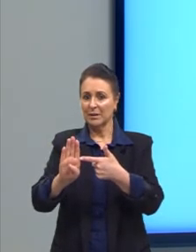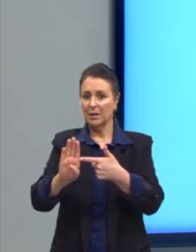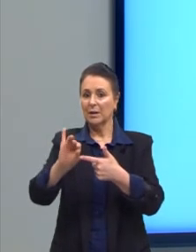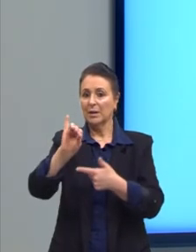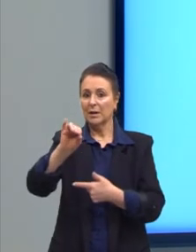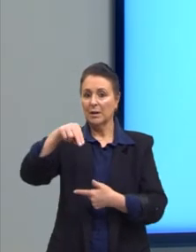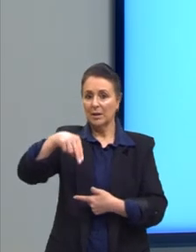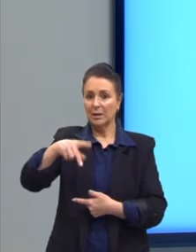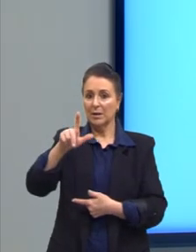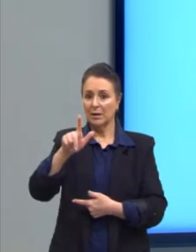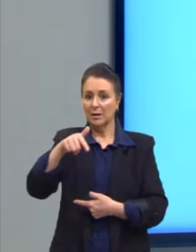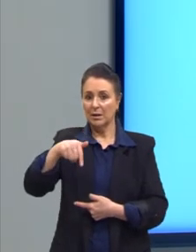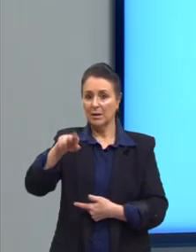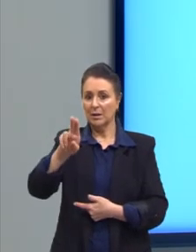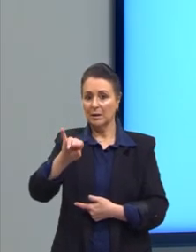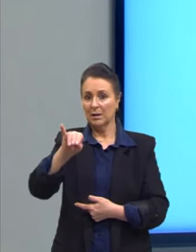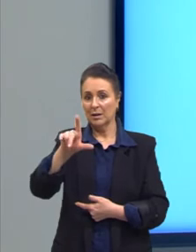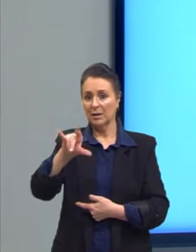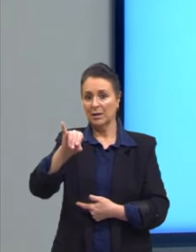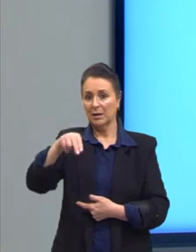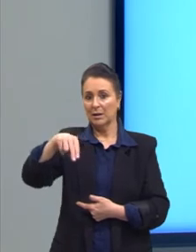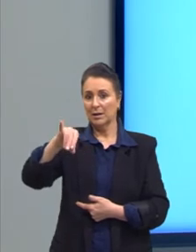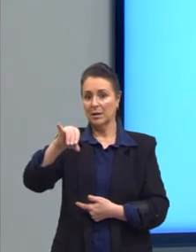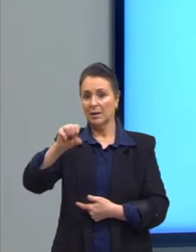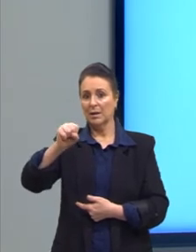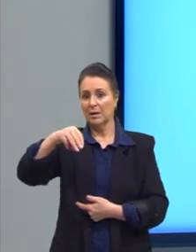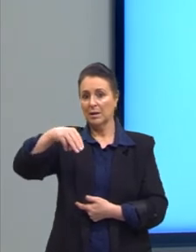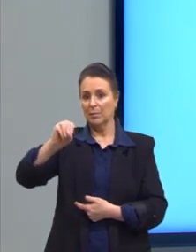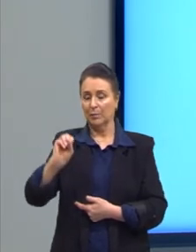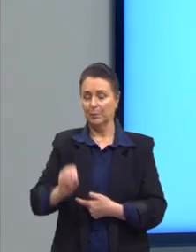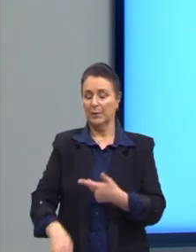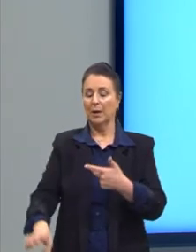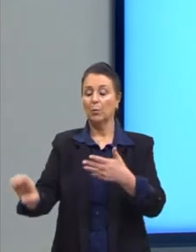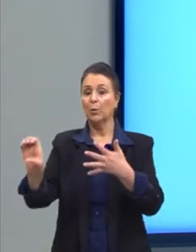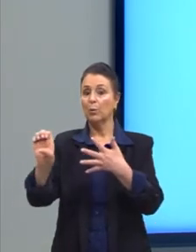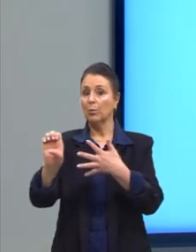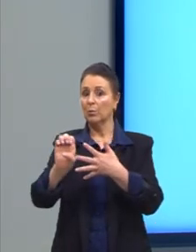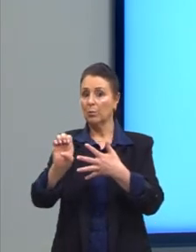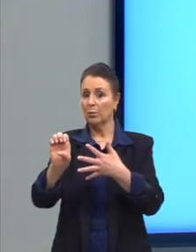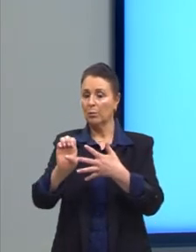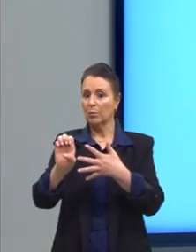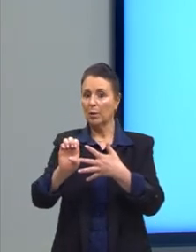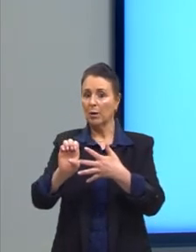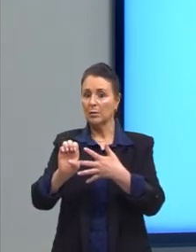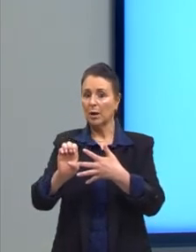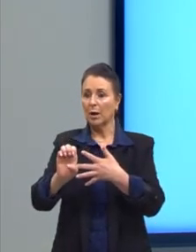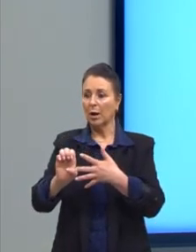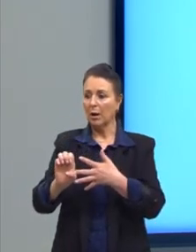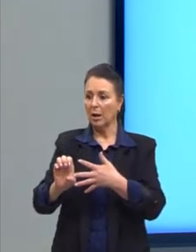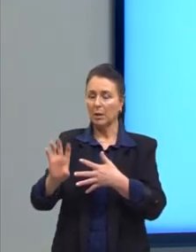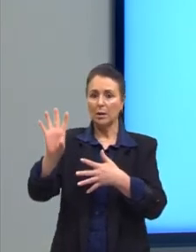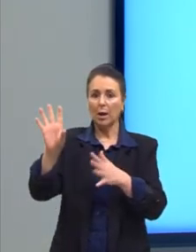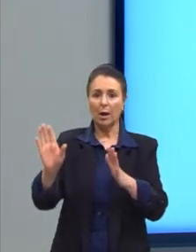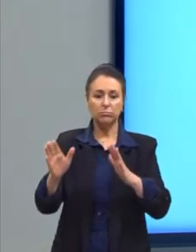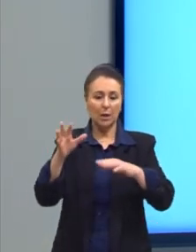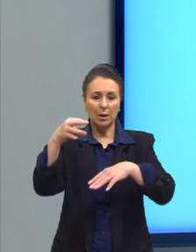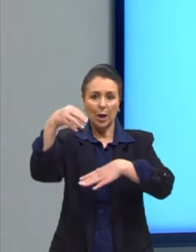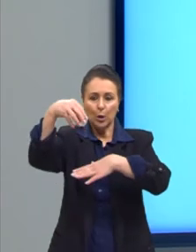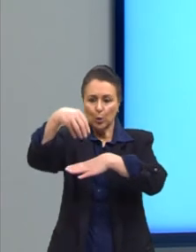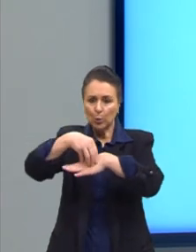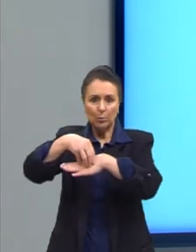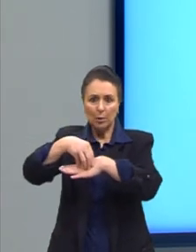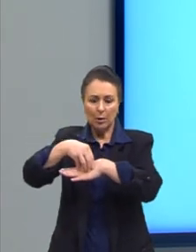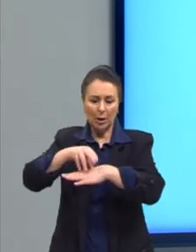Inquilinismo. Inquilinismo, gente, é quando uma espécie, ela fica morando na outra, sem causar